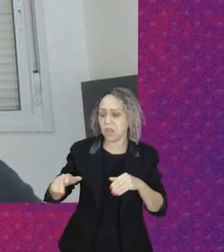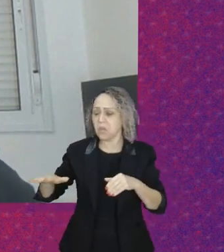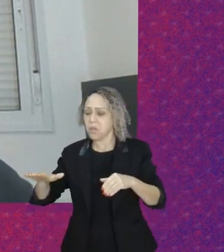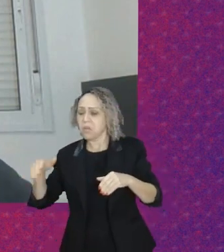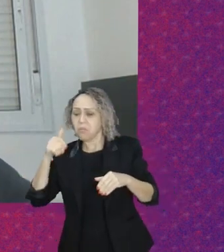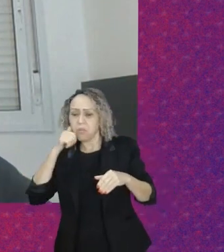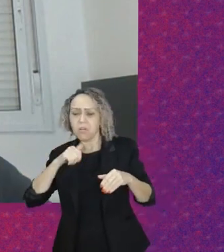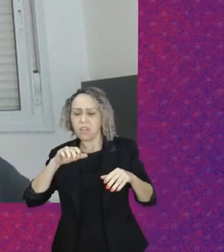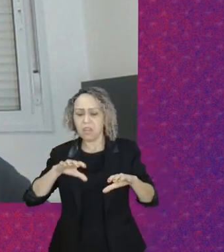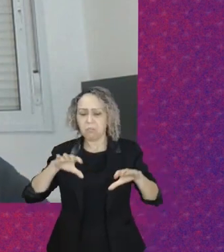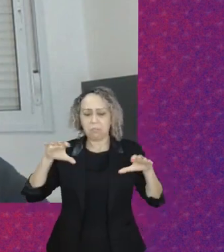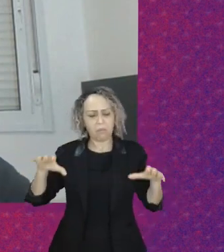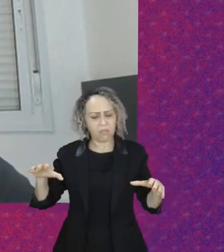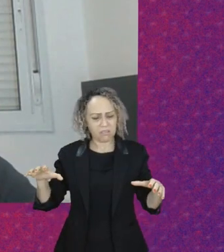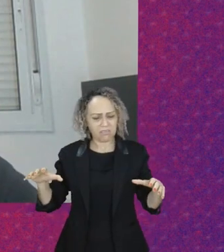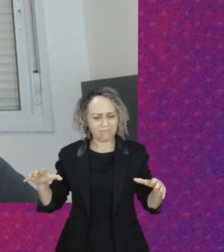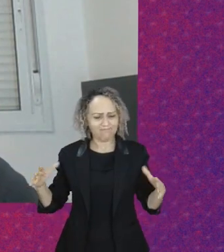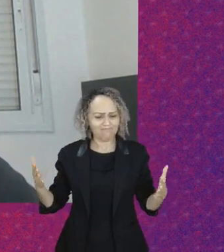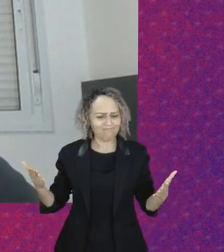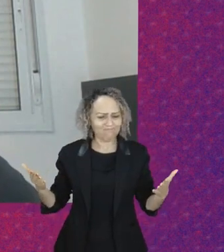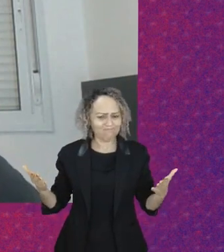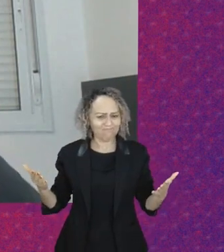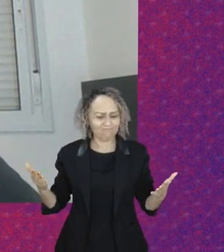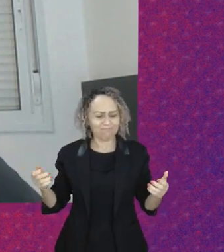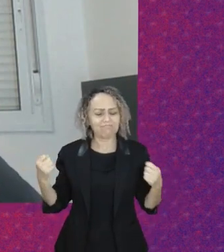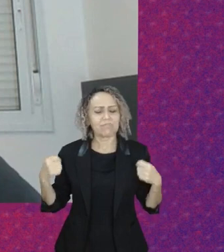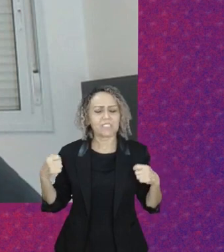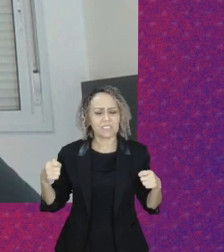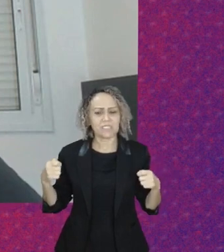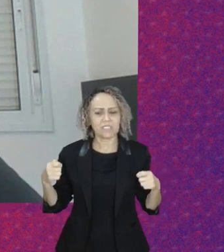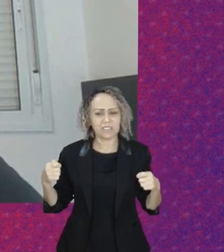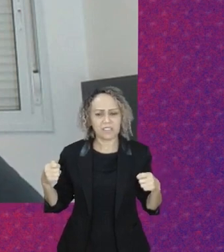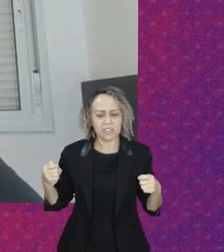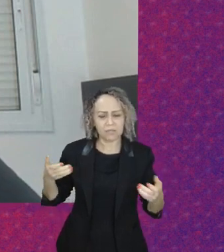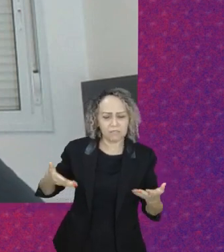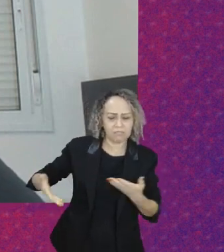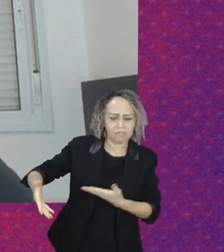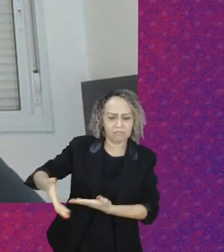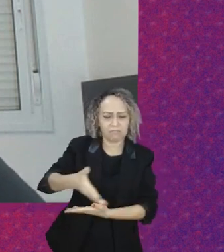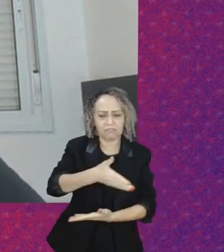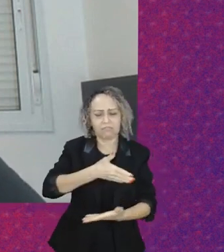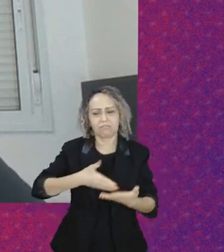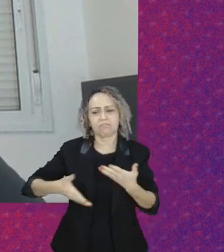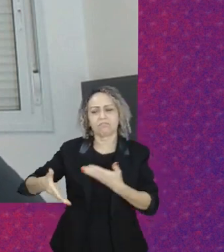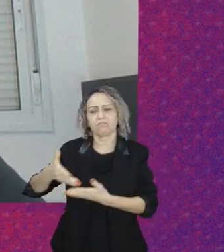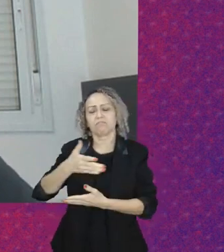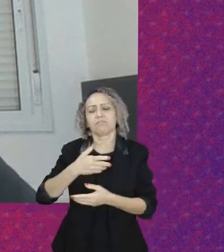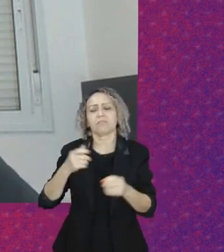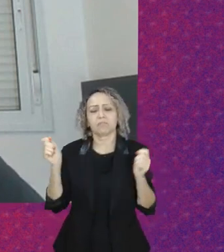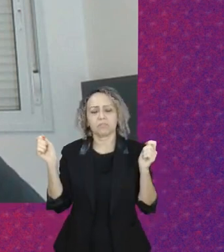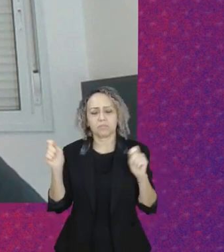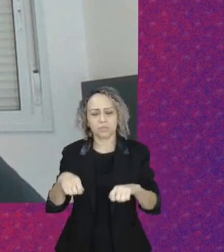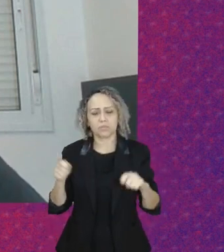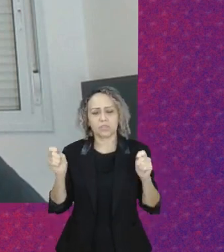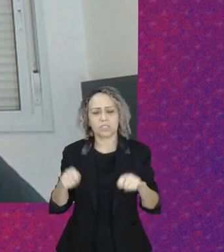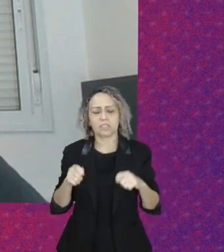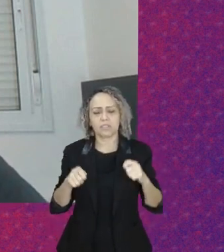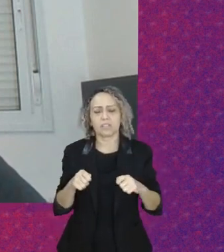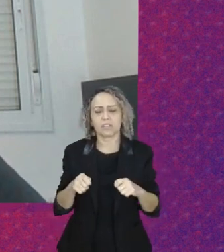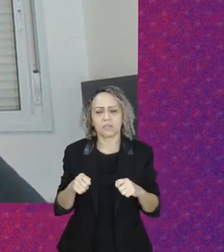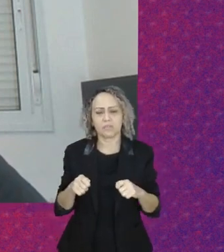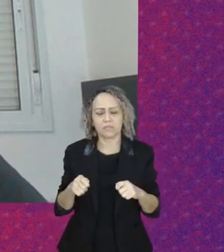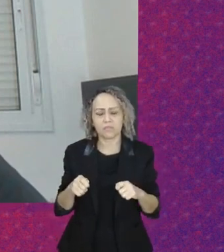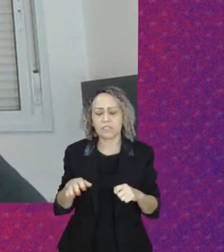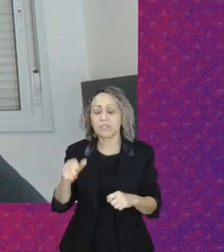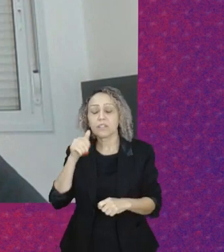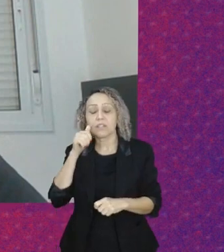Acho que esse é um dos nossos desafios para que cada vez mais nós possamos fazer com